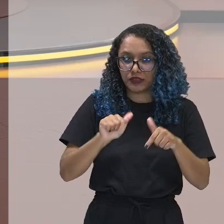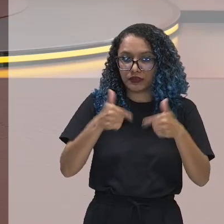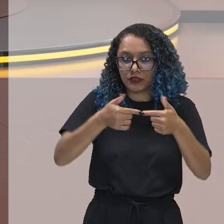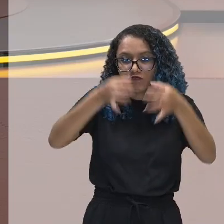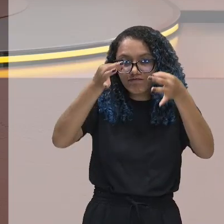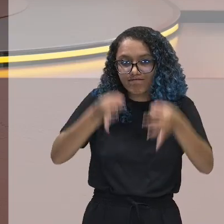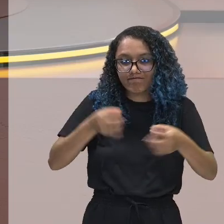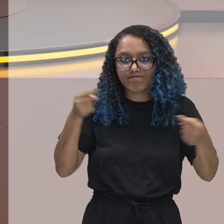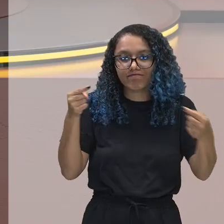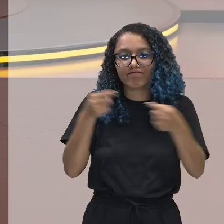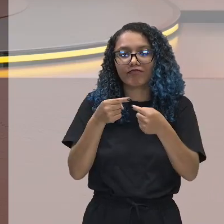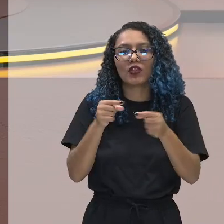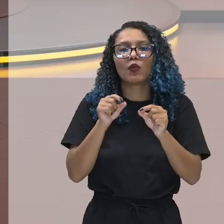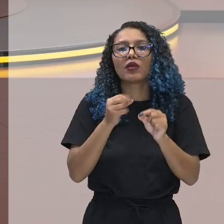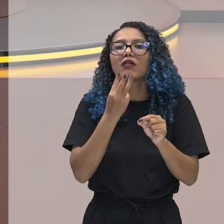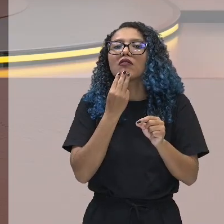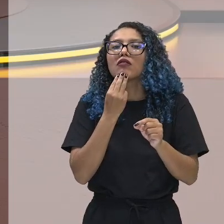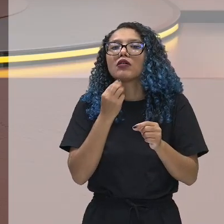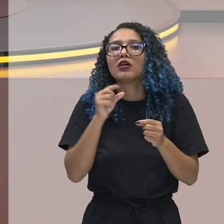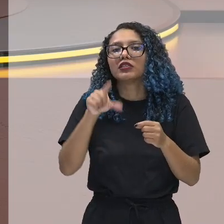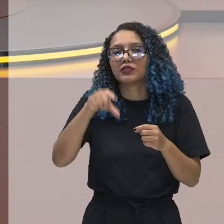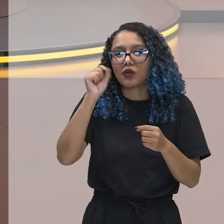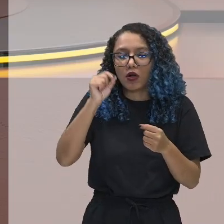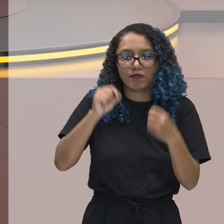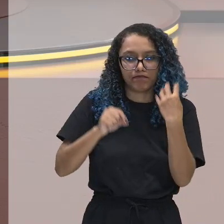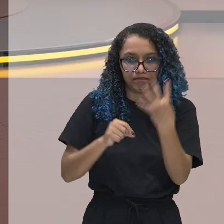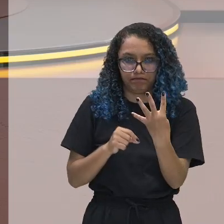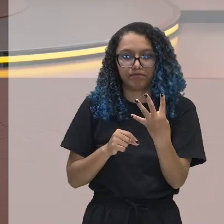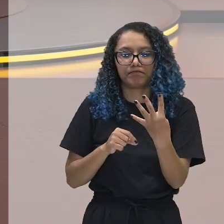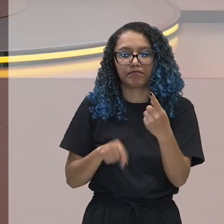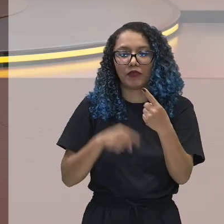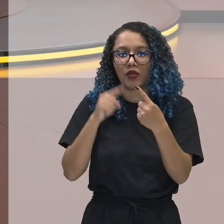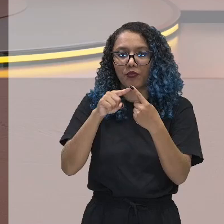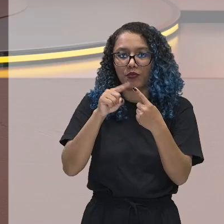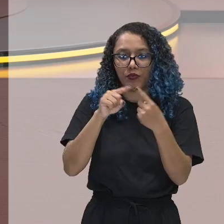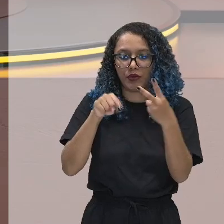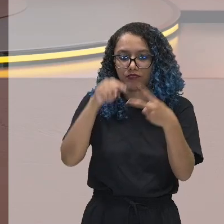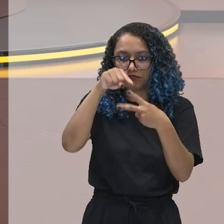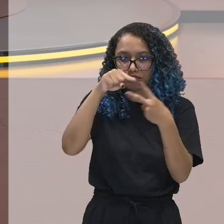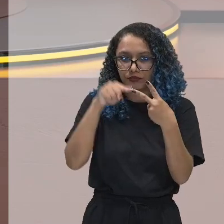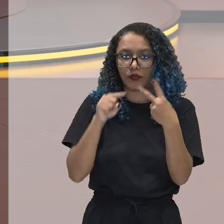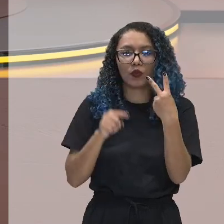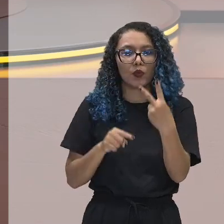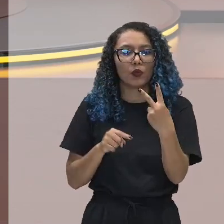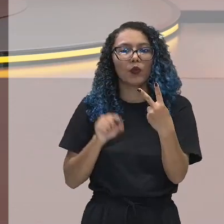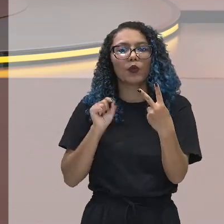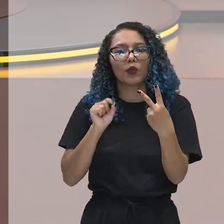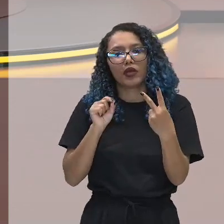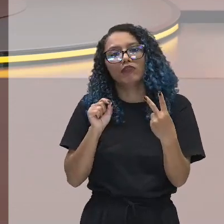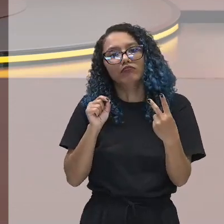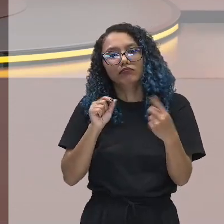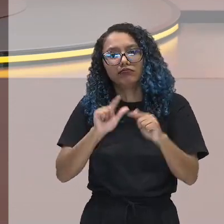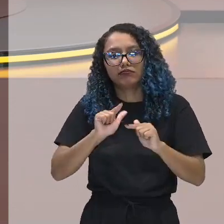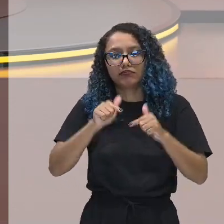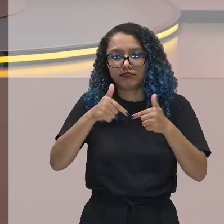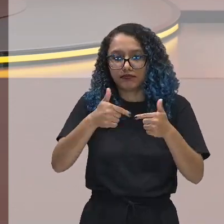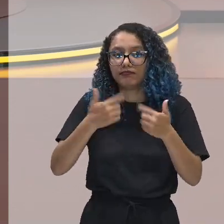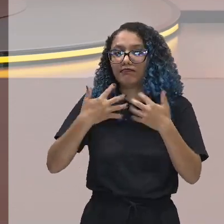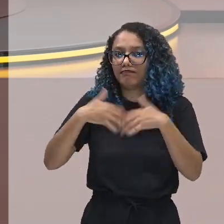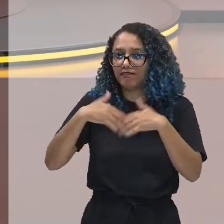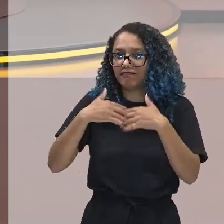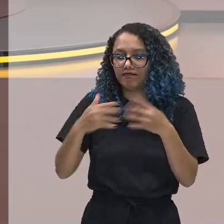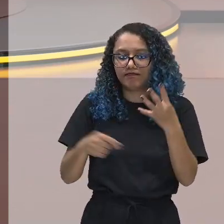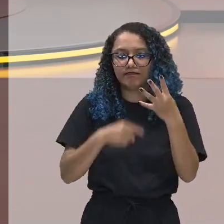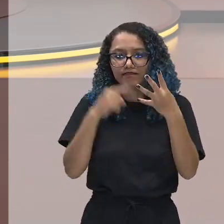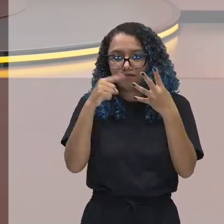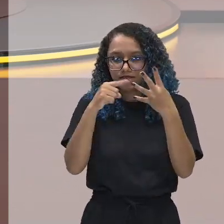escolher quatro grupos de ações, não é isso? Primeiro, as duas primeiras, ele chama de ação racional, e a segunda,